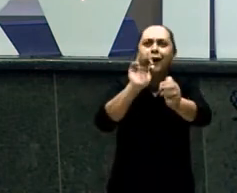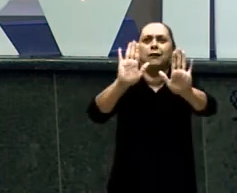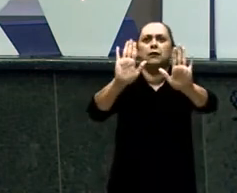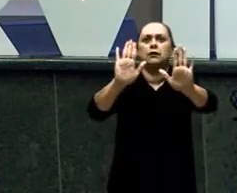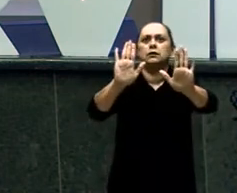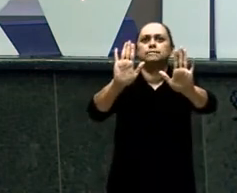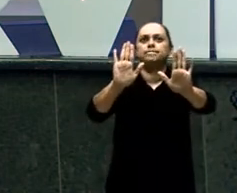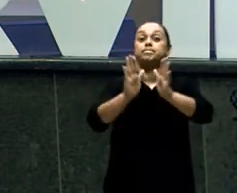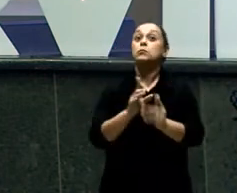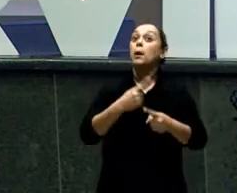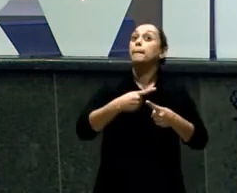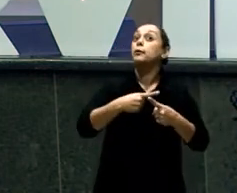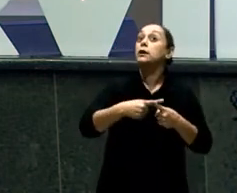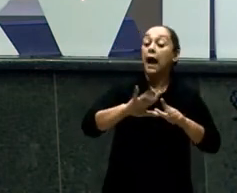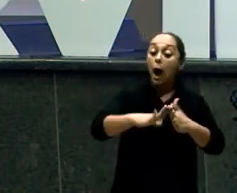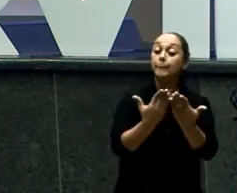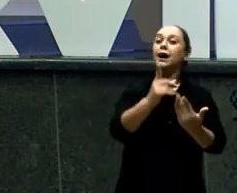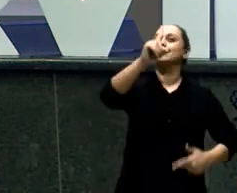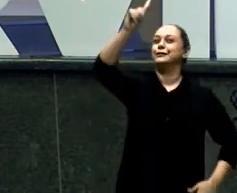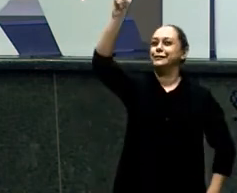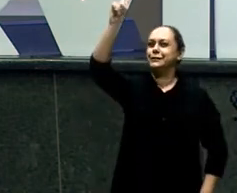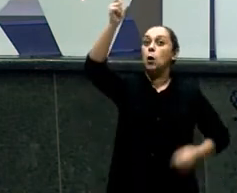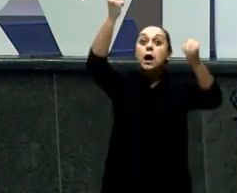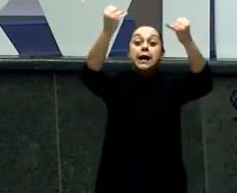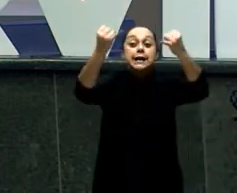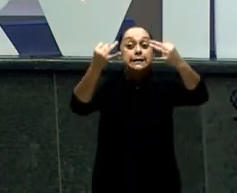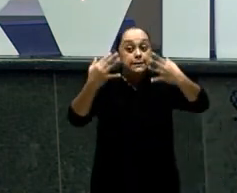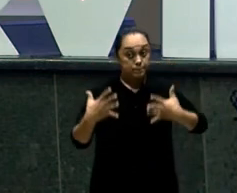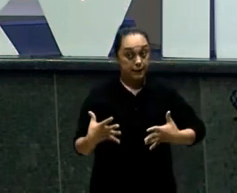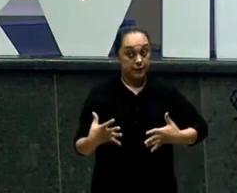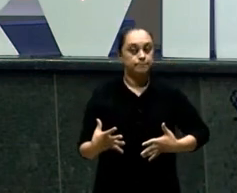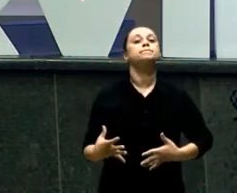pai Amava mais Isaú Por causa da caça